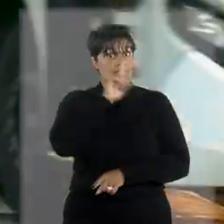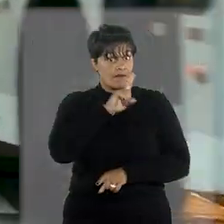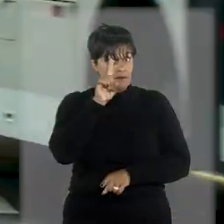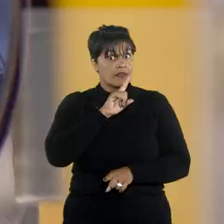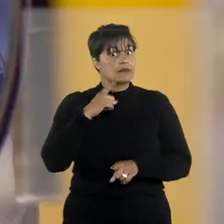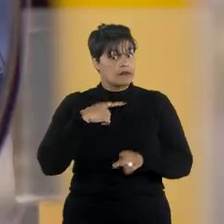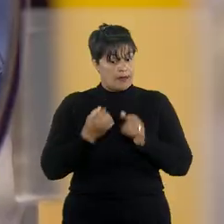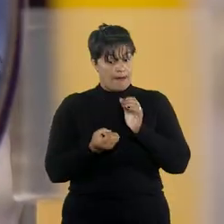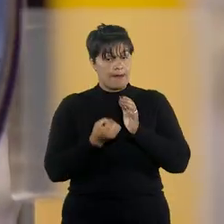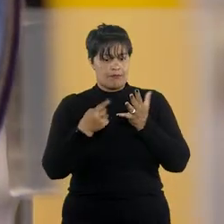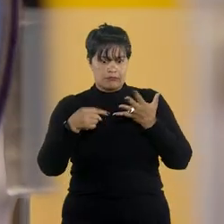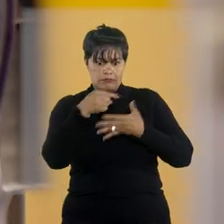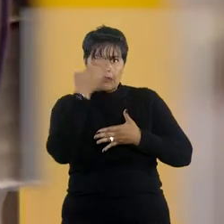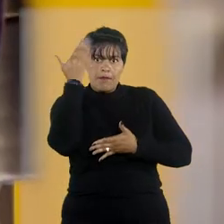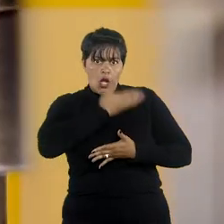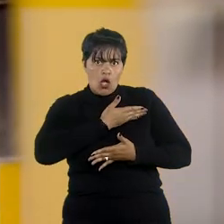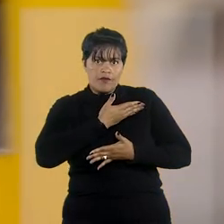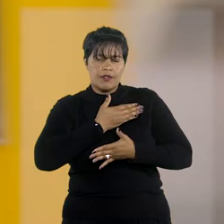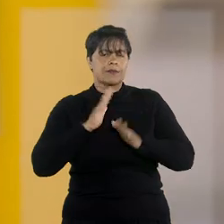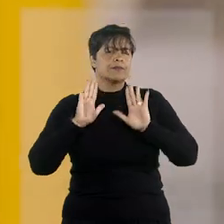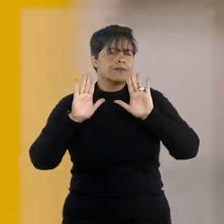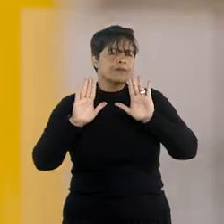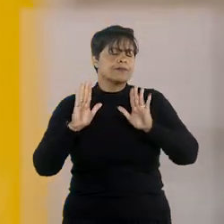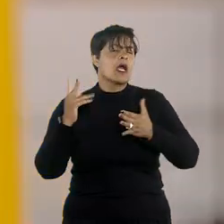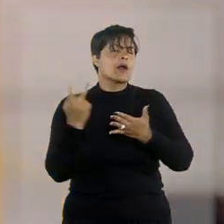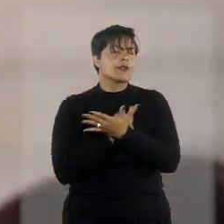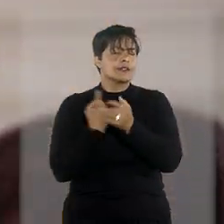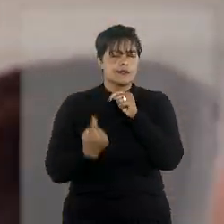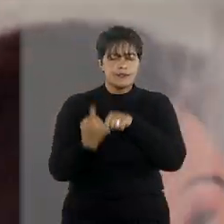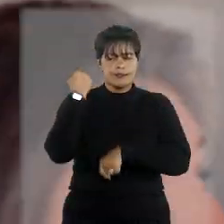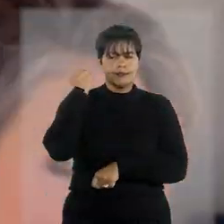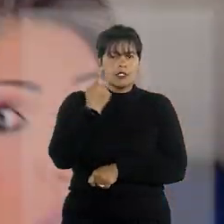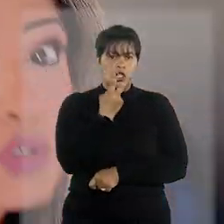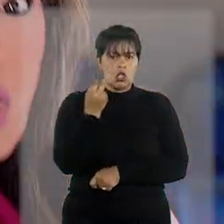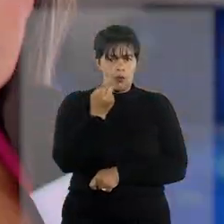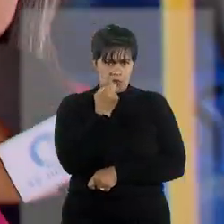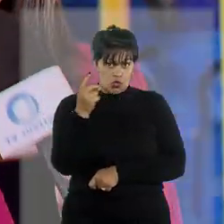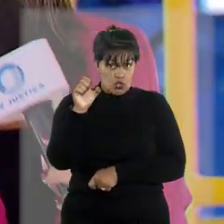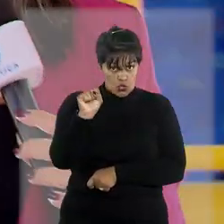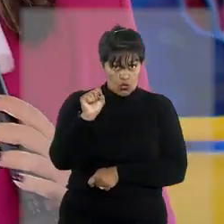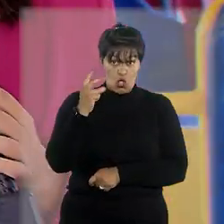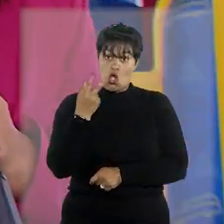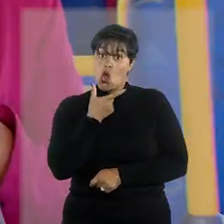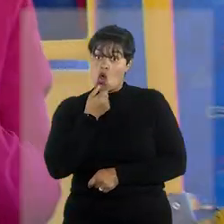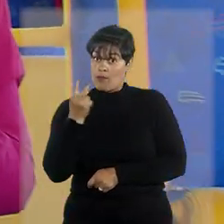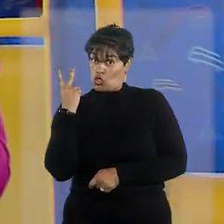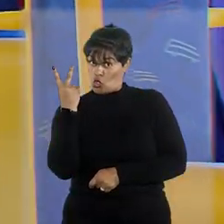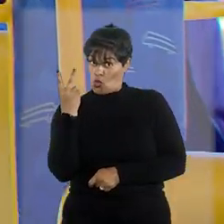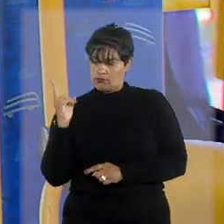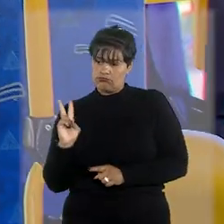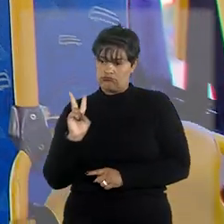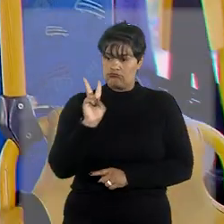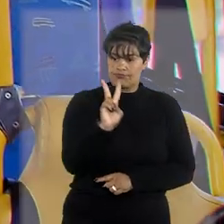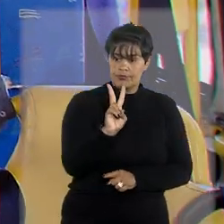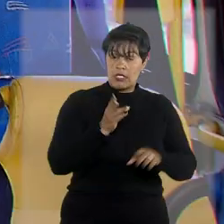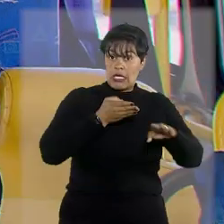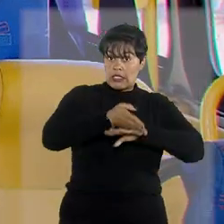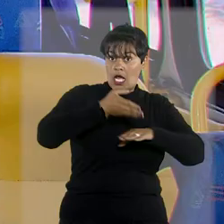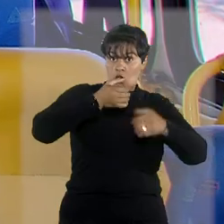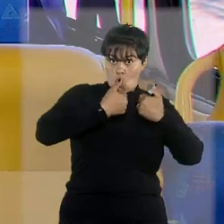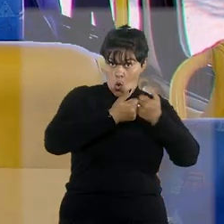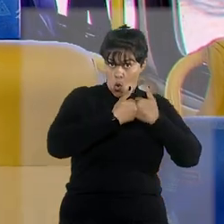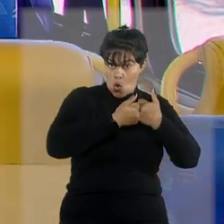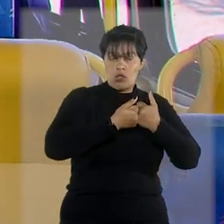de provas. O fato aconteceu em 2018. Dois homens armados anunciaram o assalto.